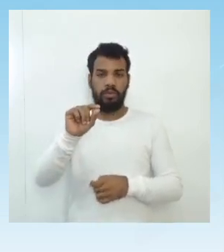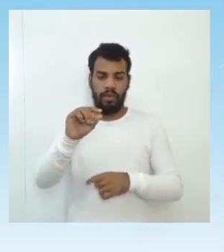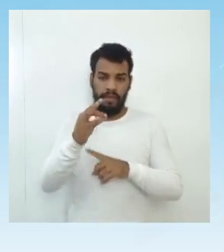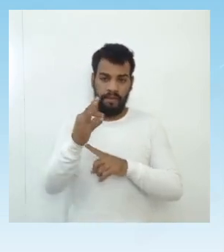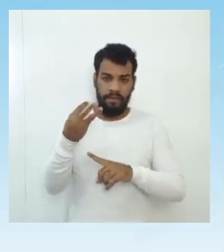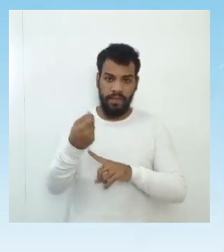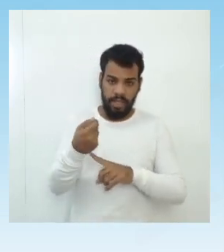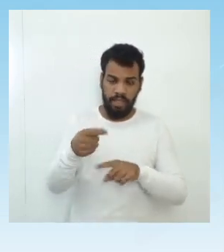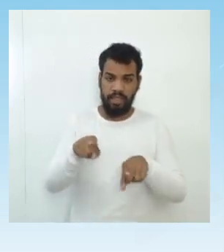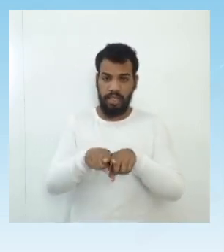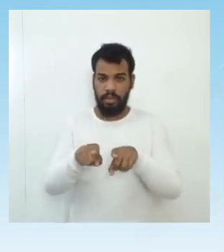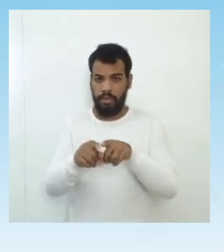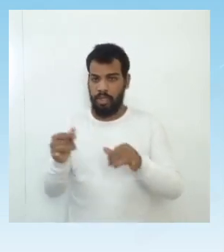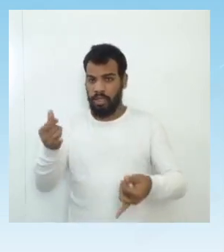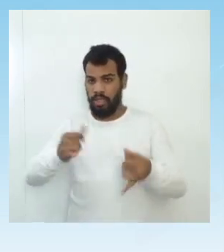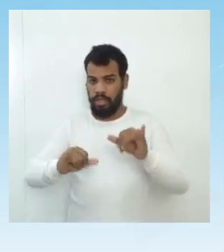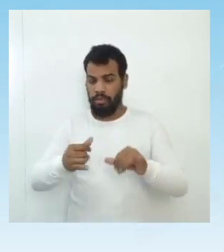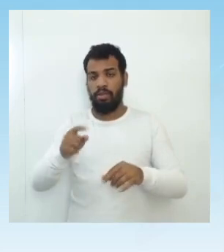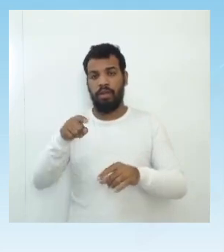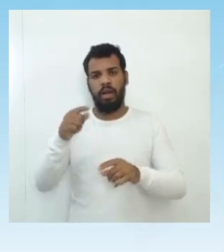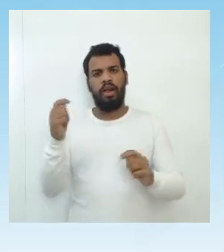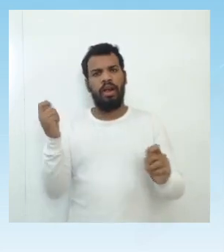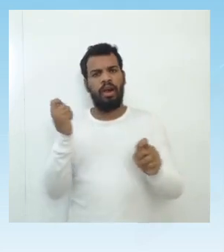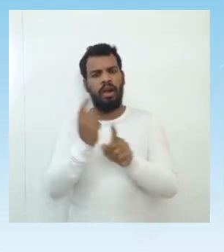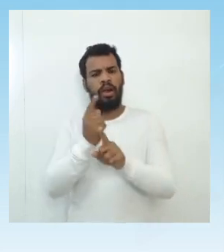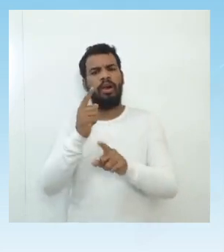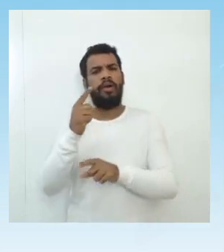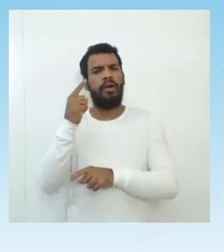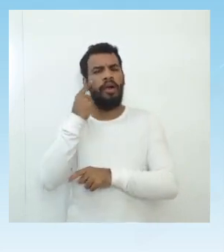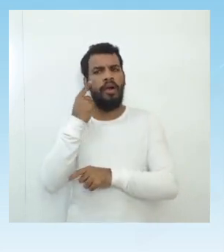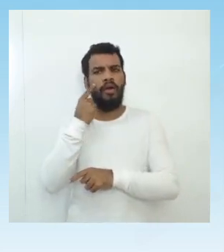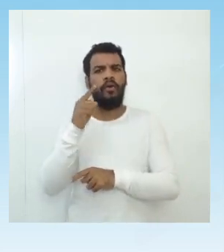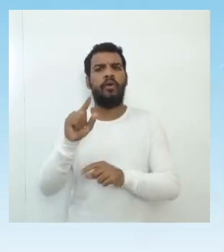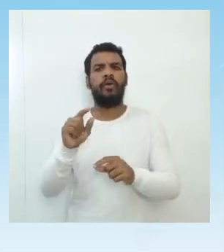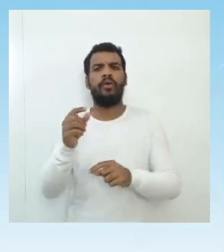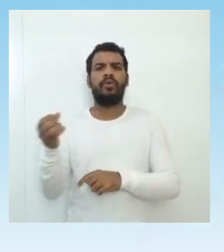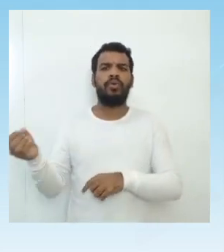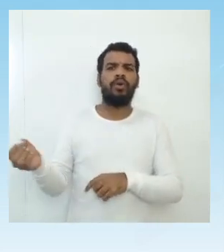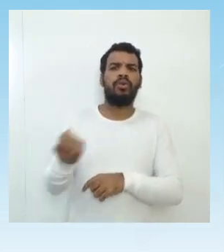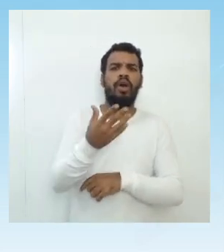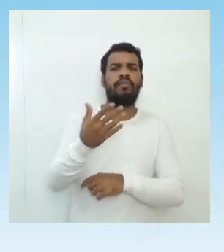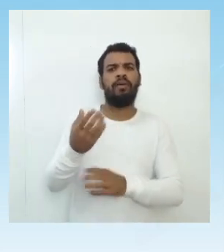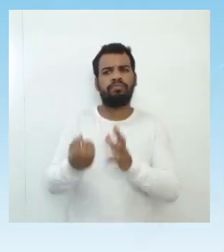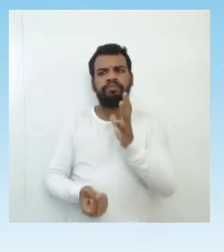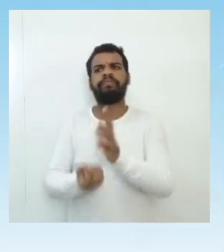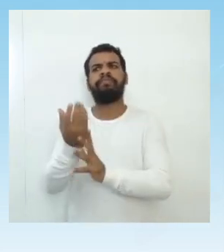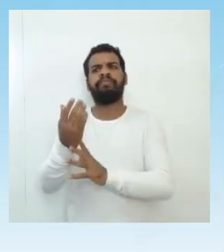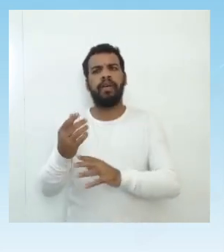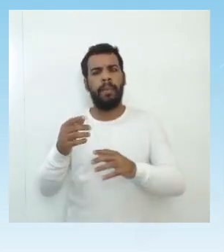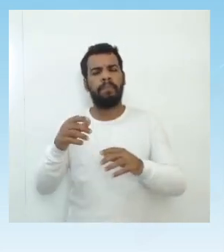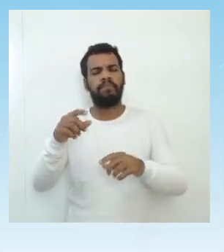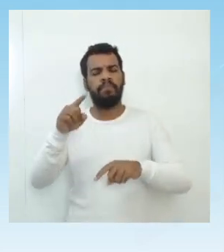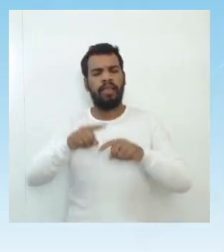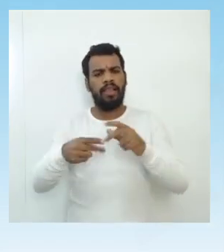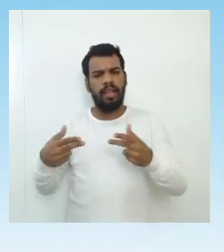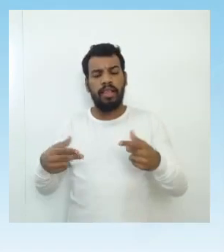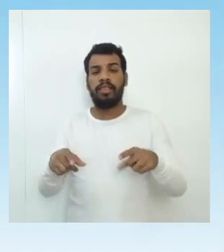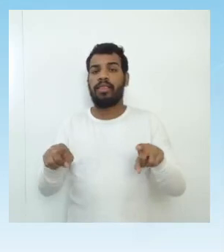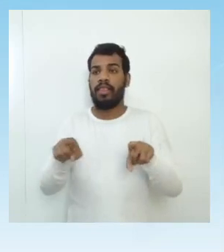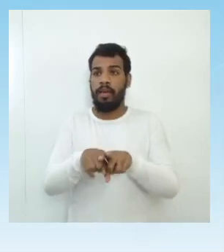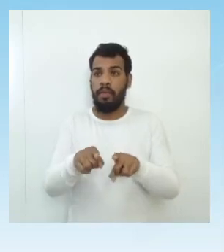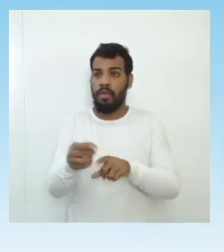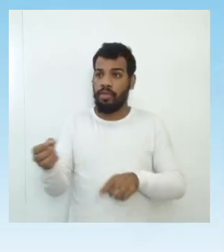e química, foi possível sintetizar novos materiais e encontrar também novas